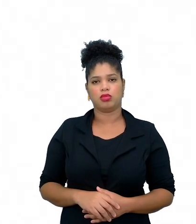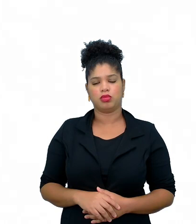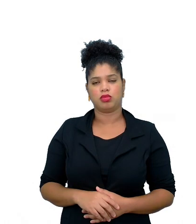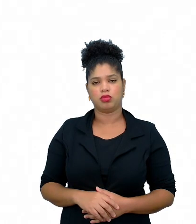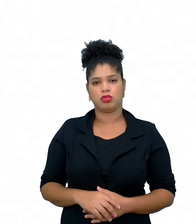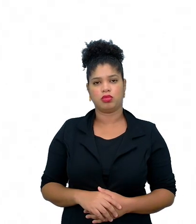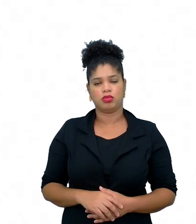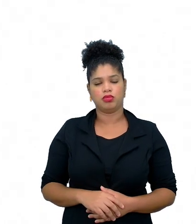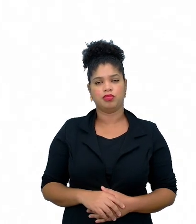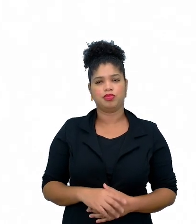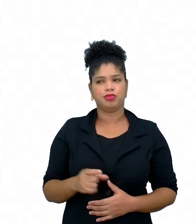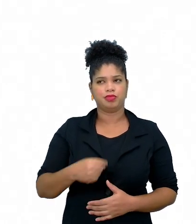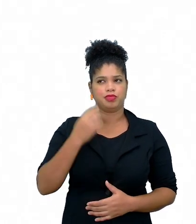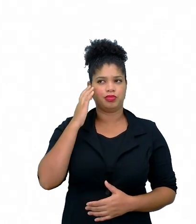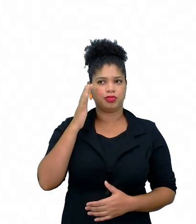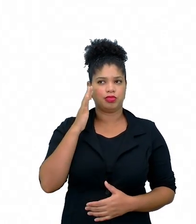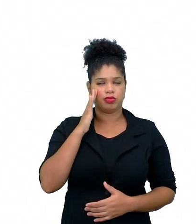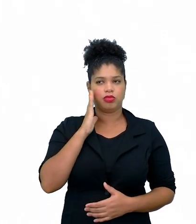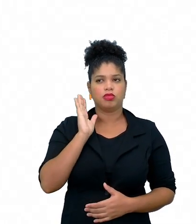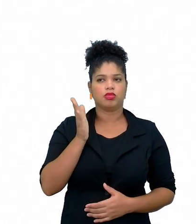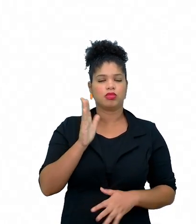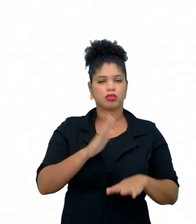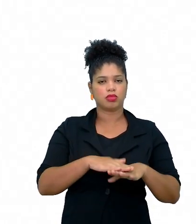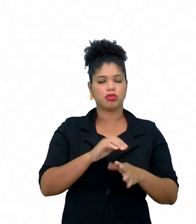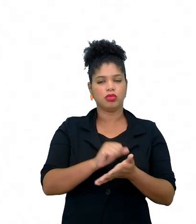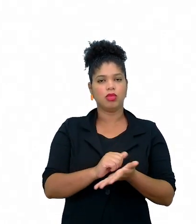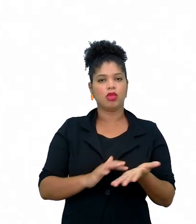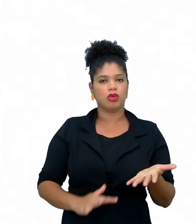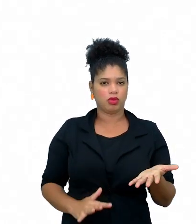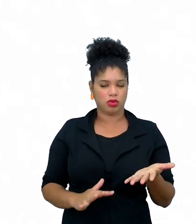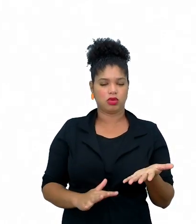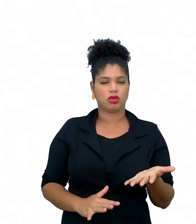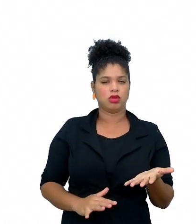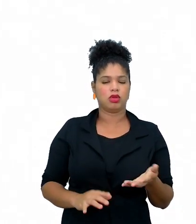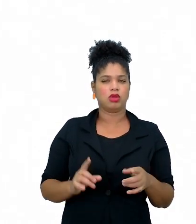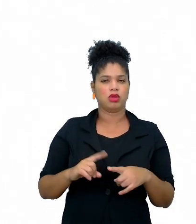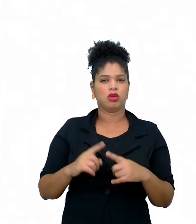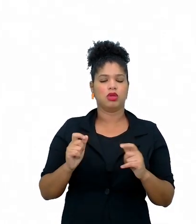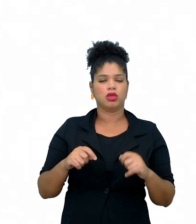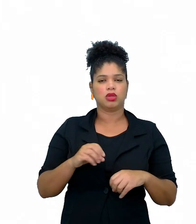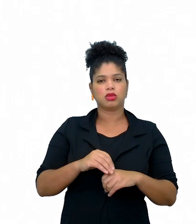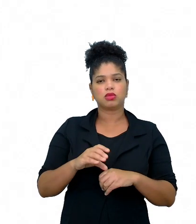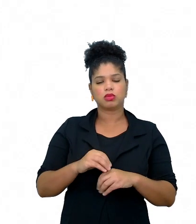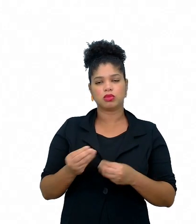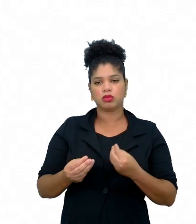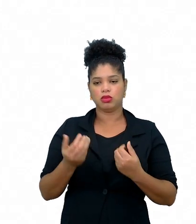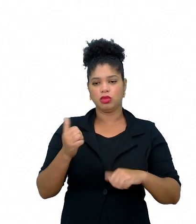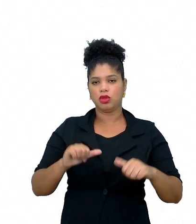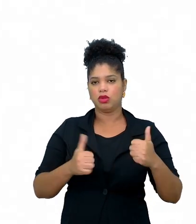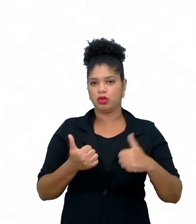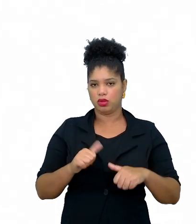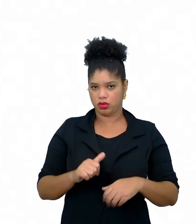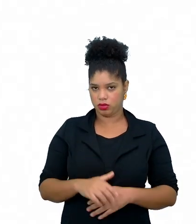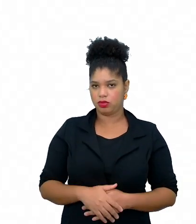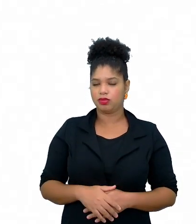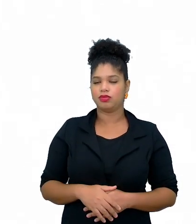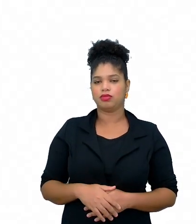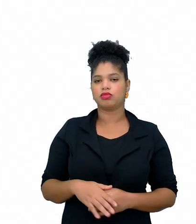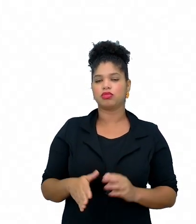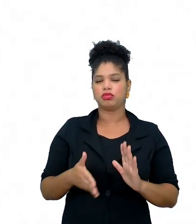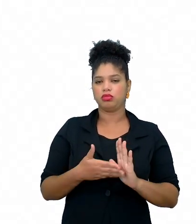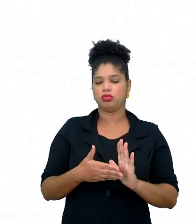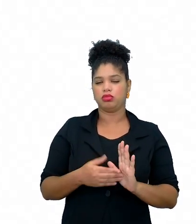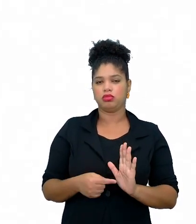Aí nós pensamos, né, depois da aplicação das atividades, quais seriam as sugestões de avaliação dentro dessa proposta?